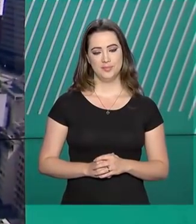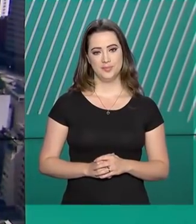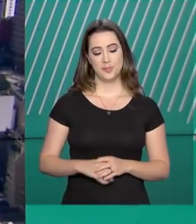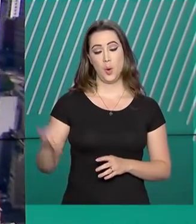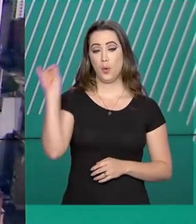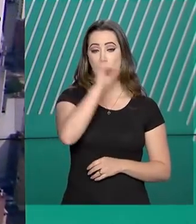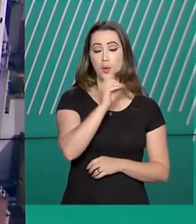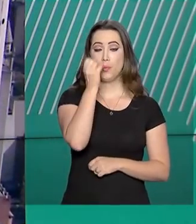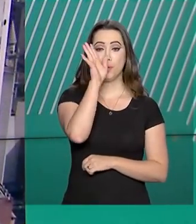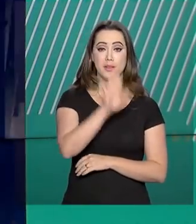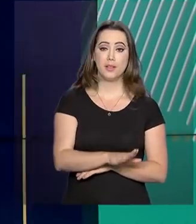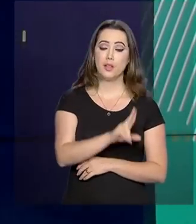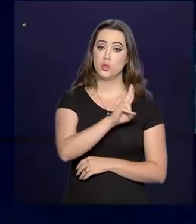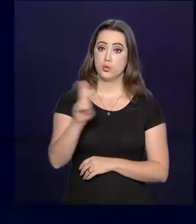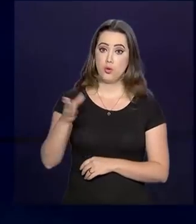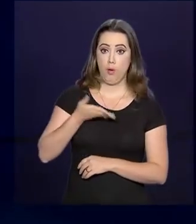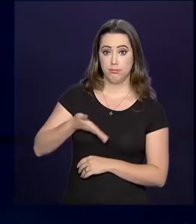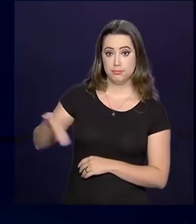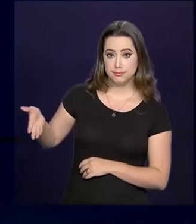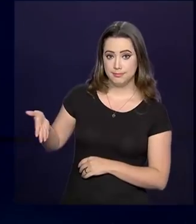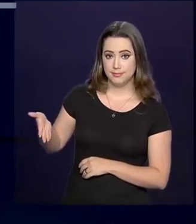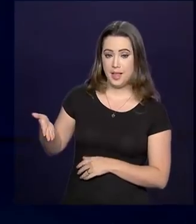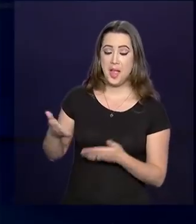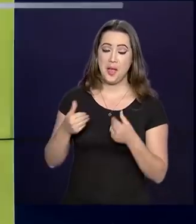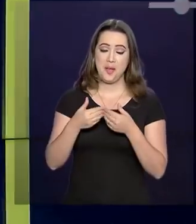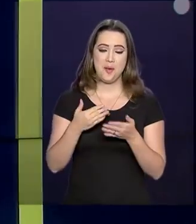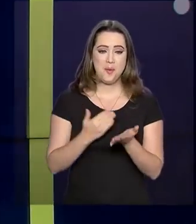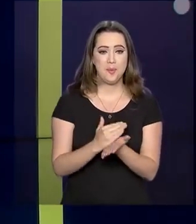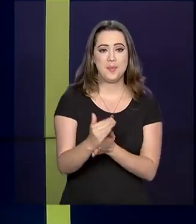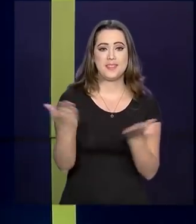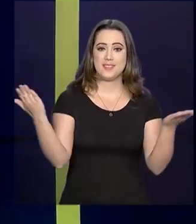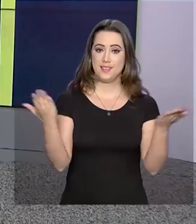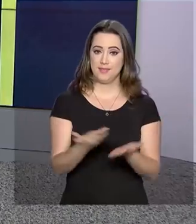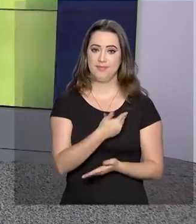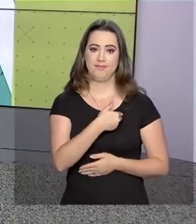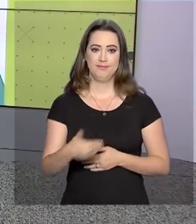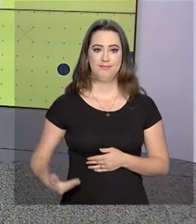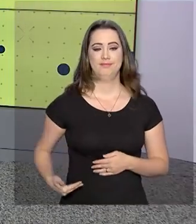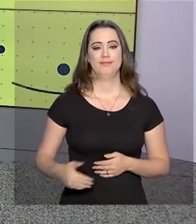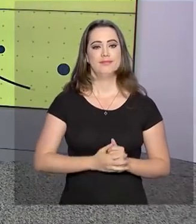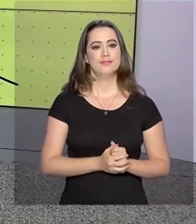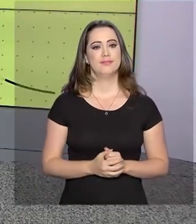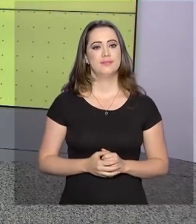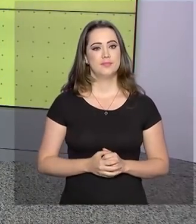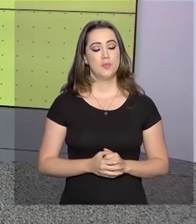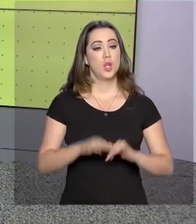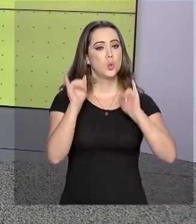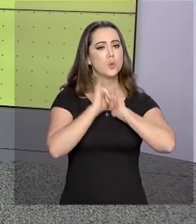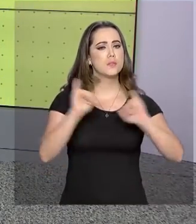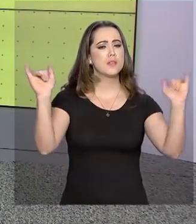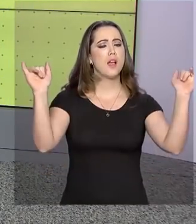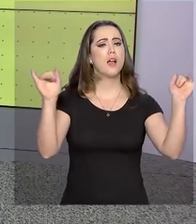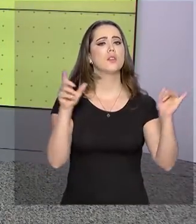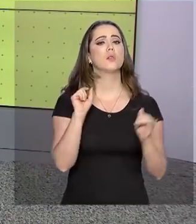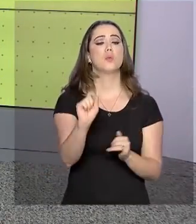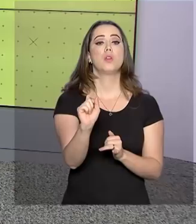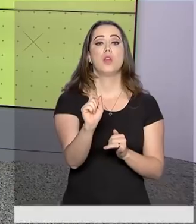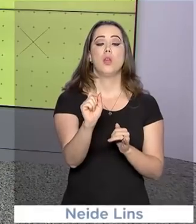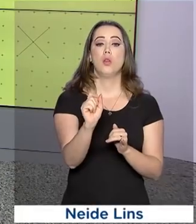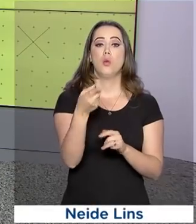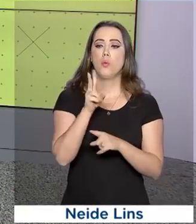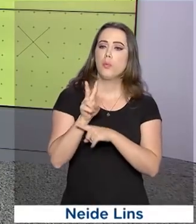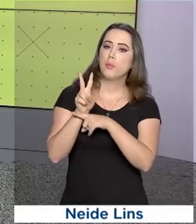Olá, boa tarde. Eu sou Roberto Camargo e está no ar o Governo Agora. Foi anunciada hoje uma linha de crédito do